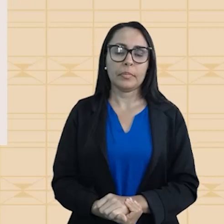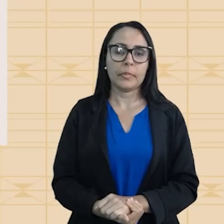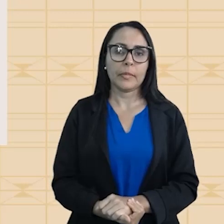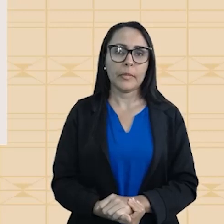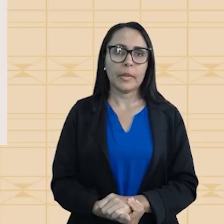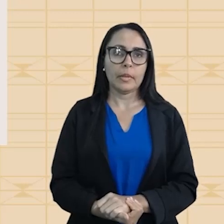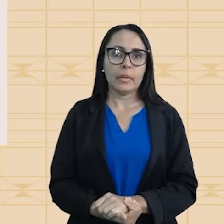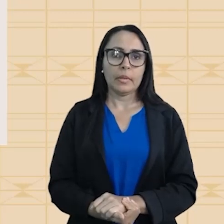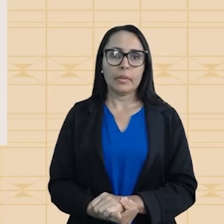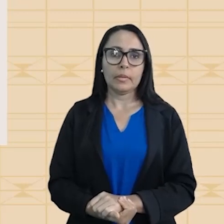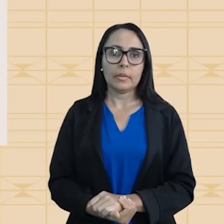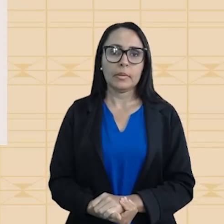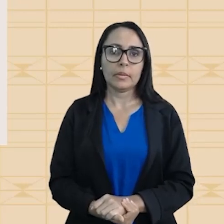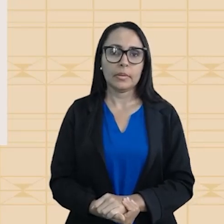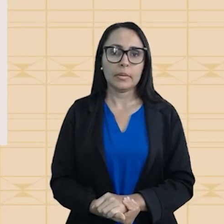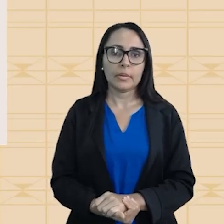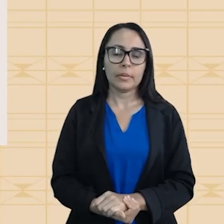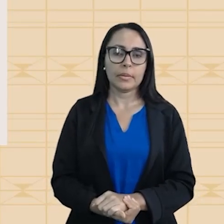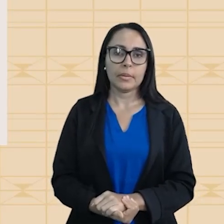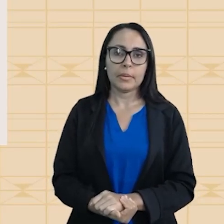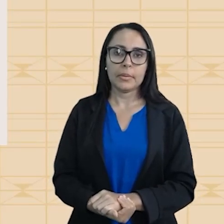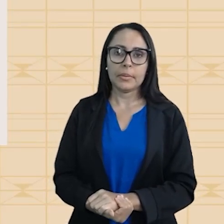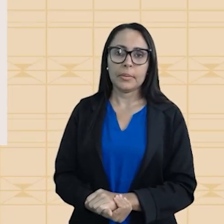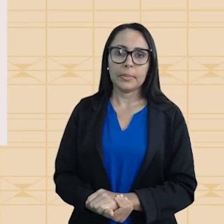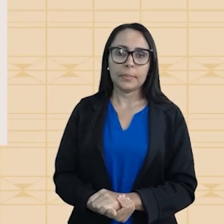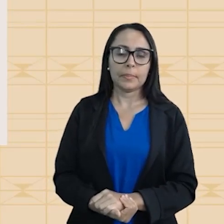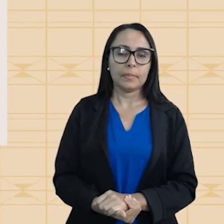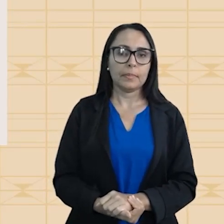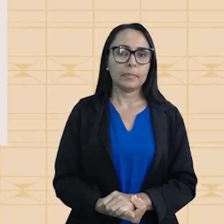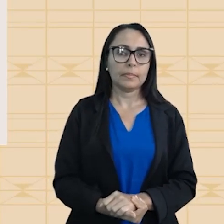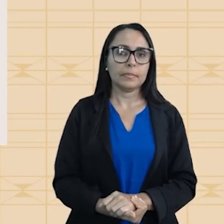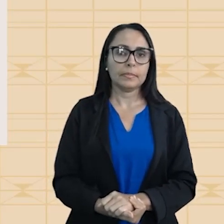Mantenha a calma. Mantenha a calma. Keep calm. Ó.